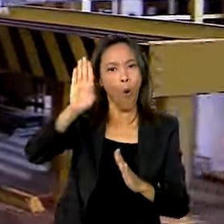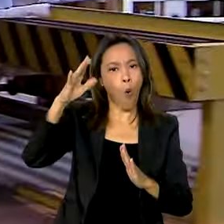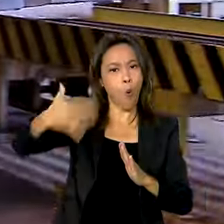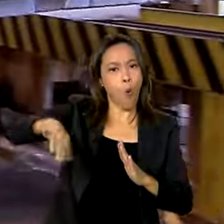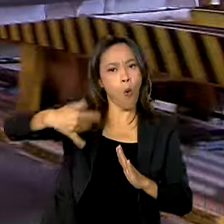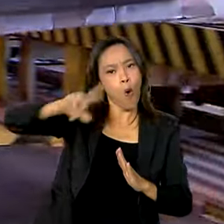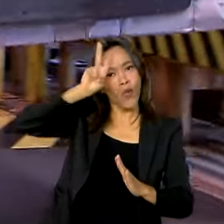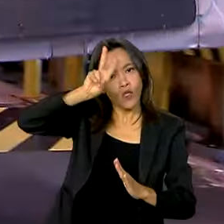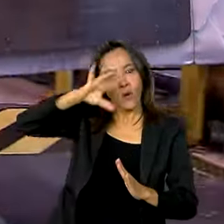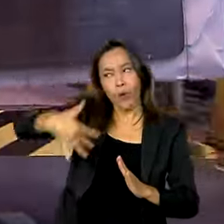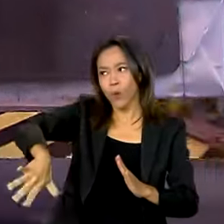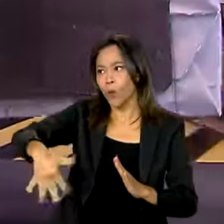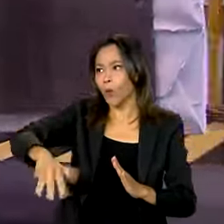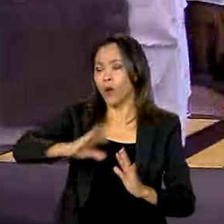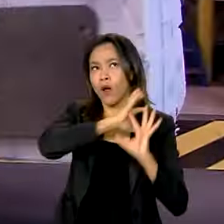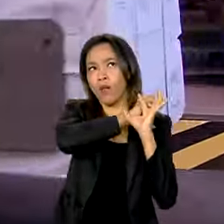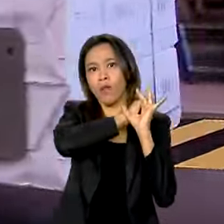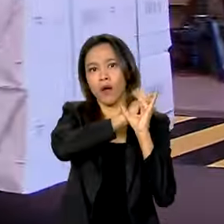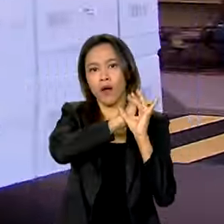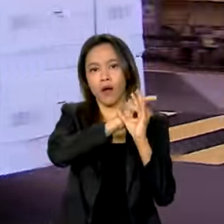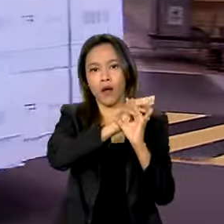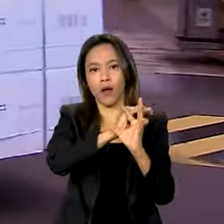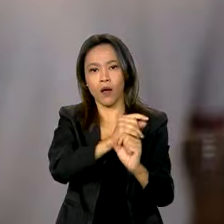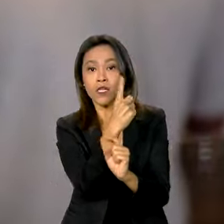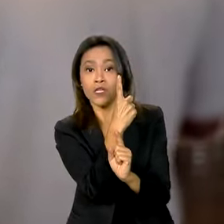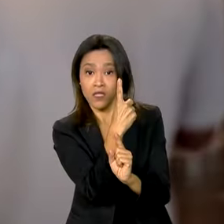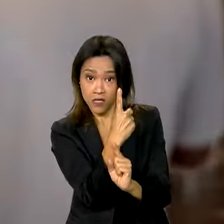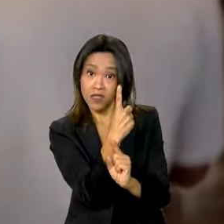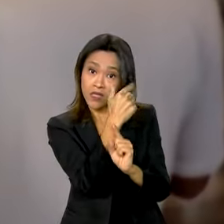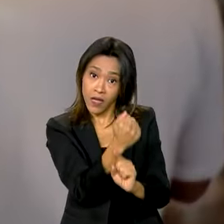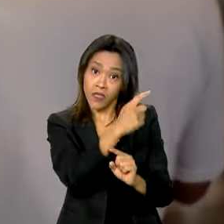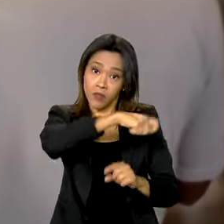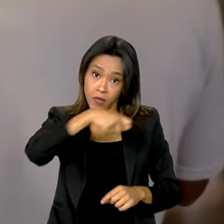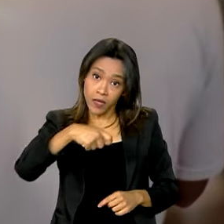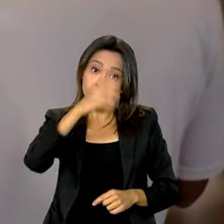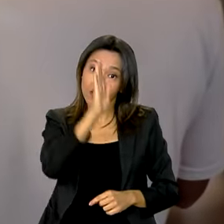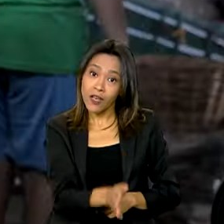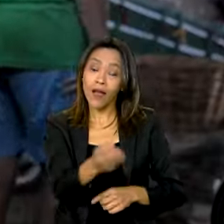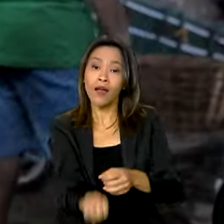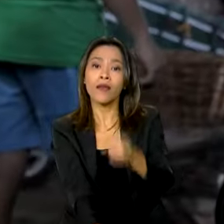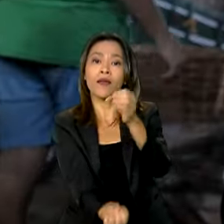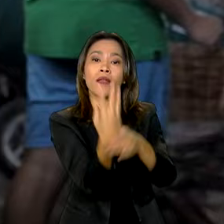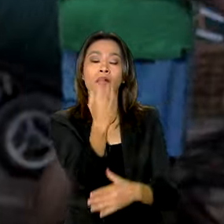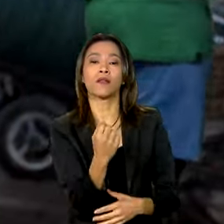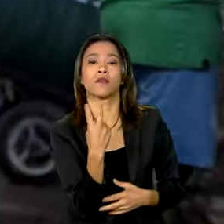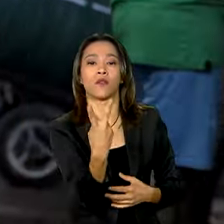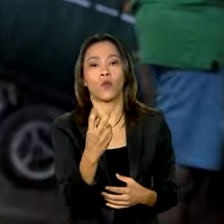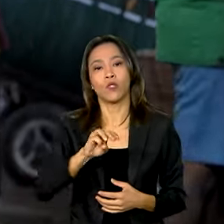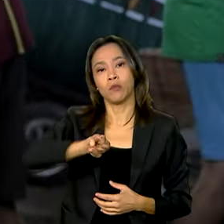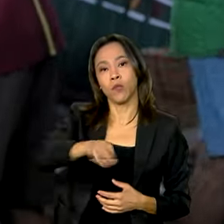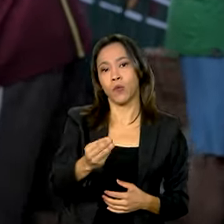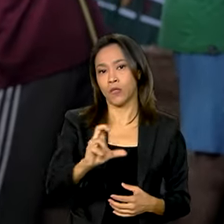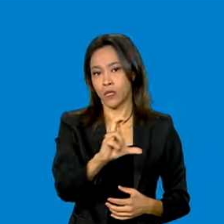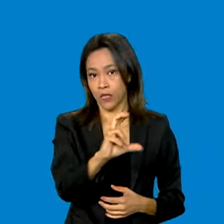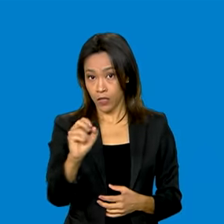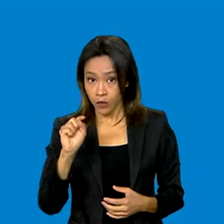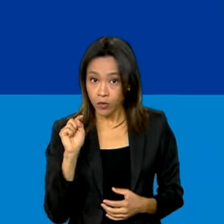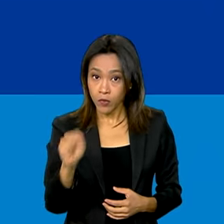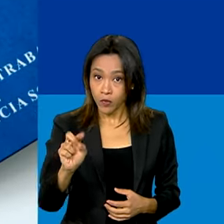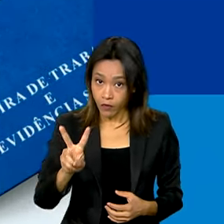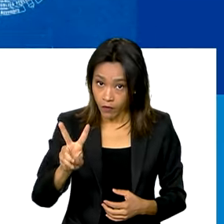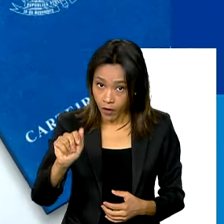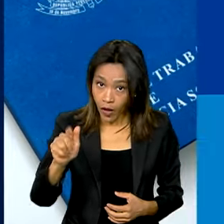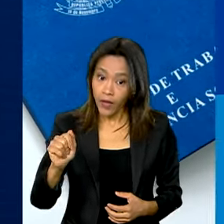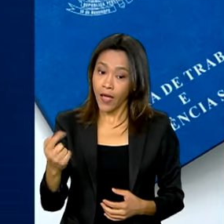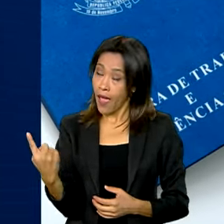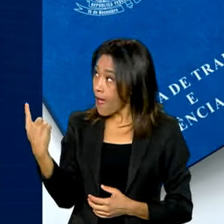já no acumulado dos últimos 17 meses foram criadas mais de dois milhões e meio de vagas os